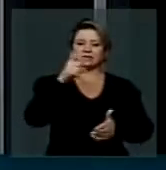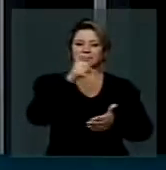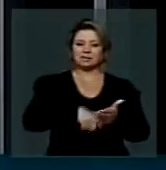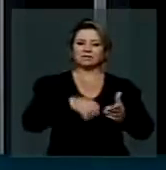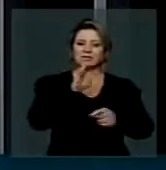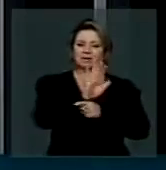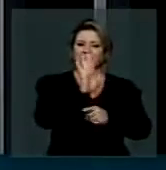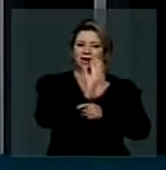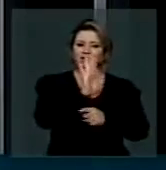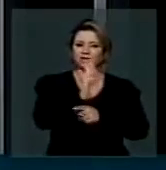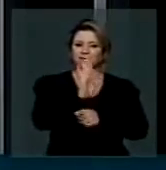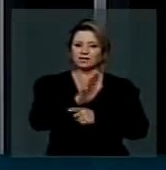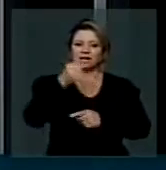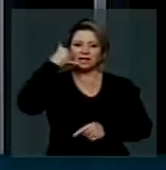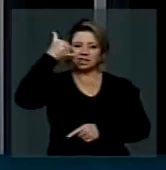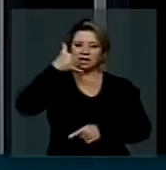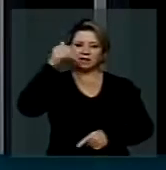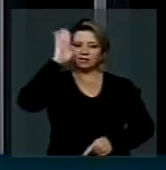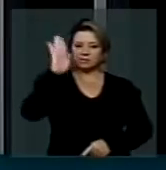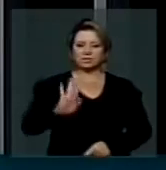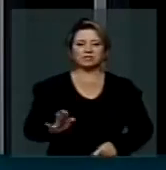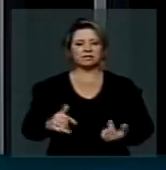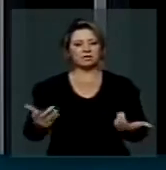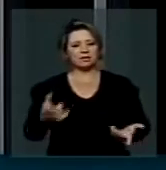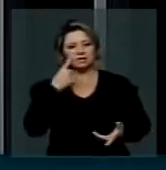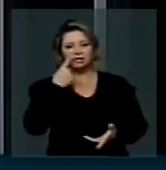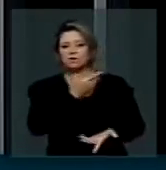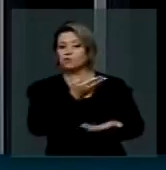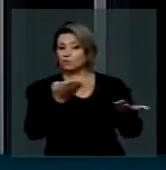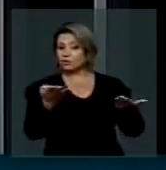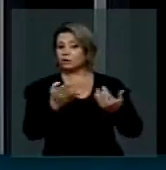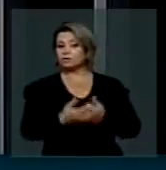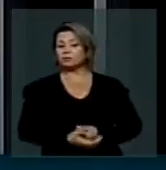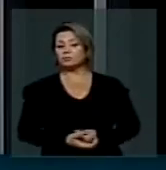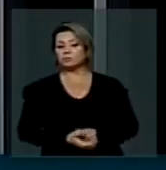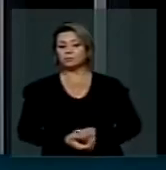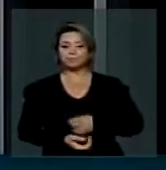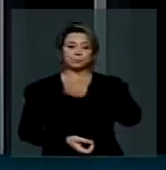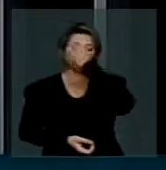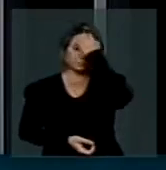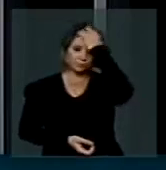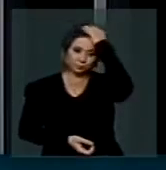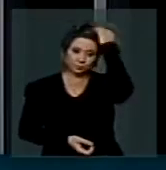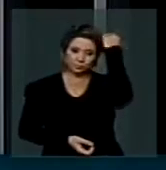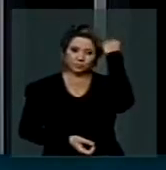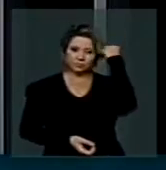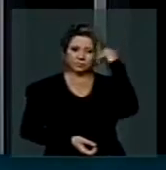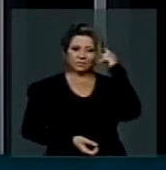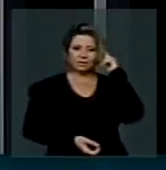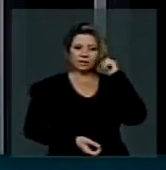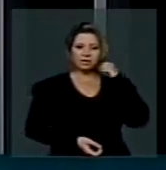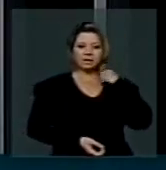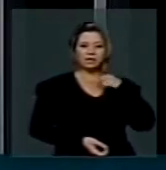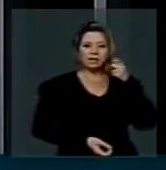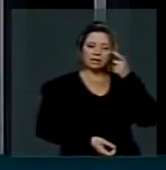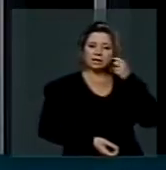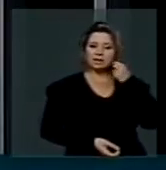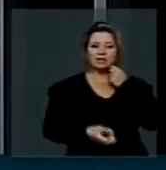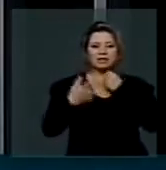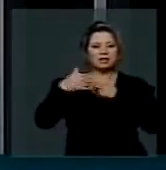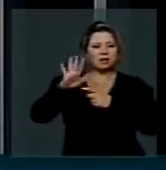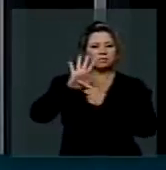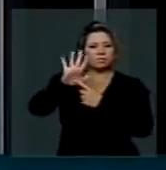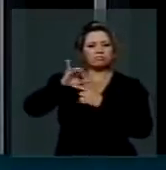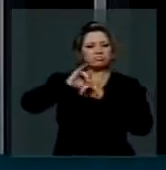sistema de telefonia brasileira. E veja, Vossas Excelências, que nada... A imprensa grande, a